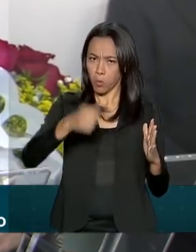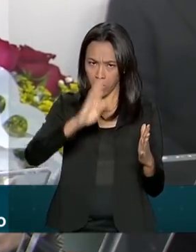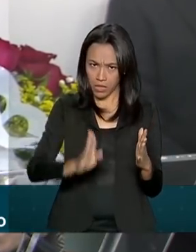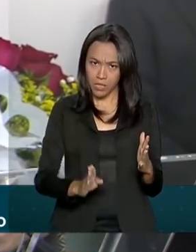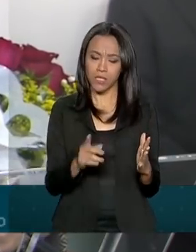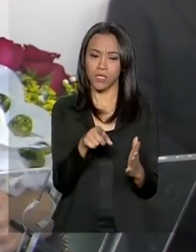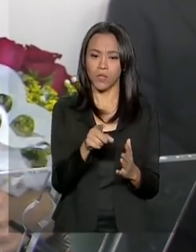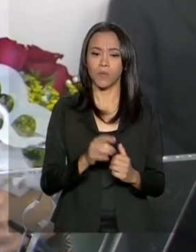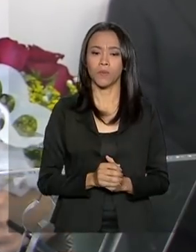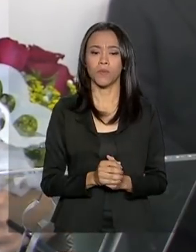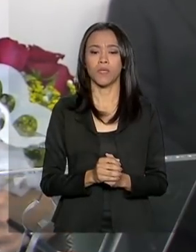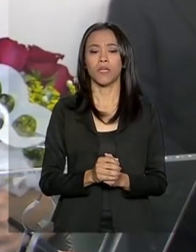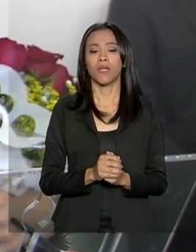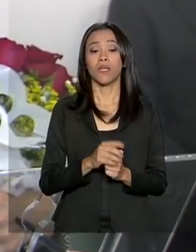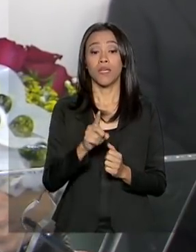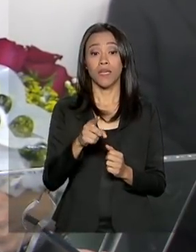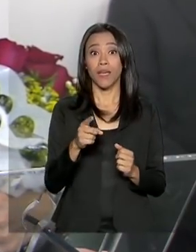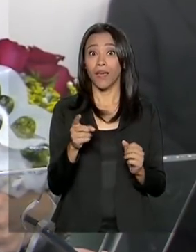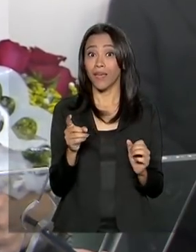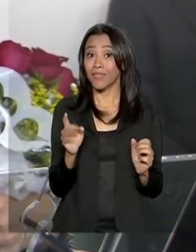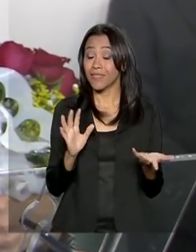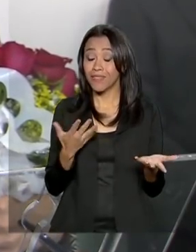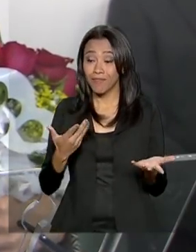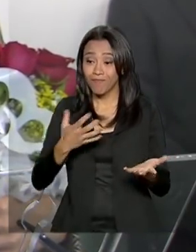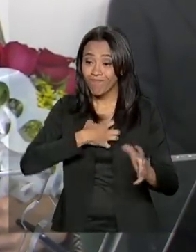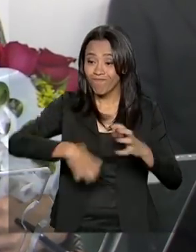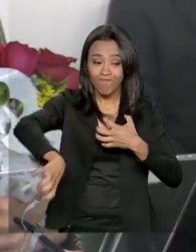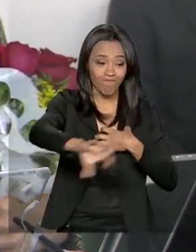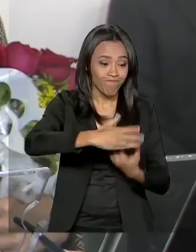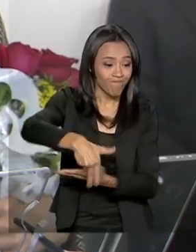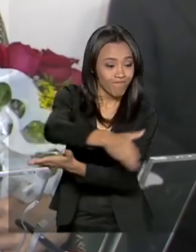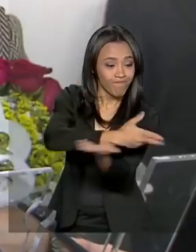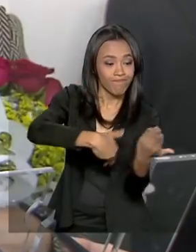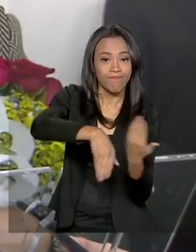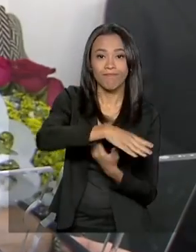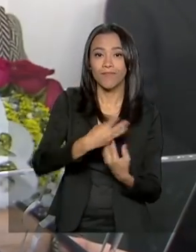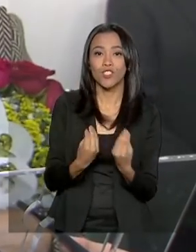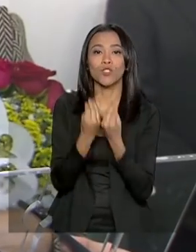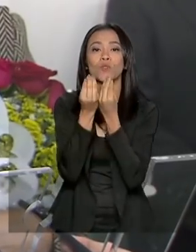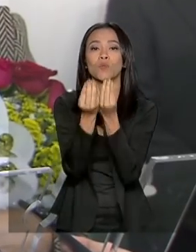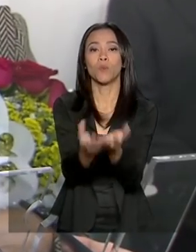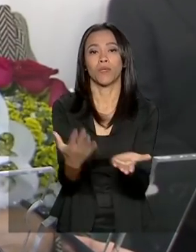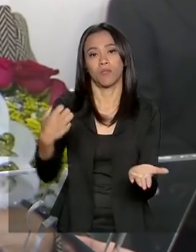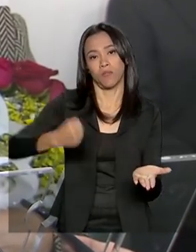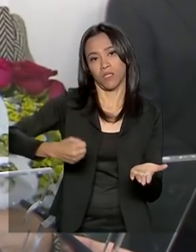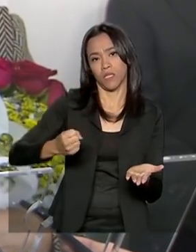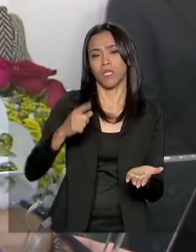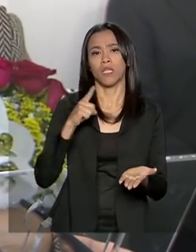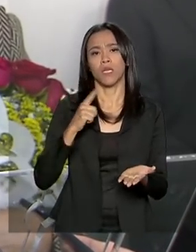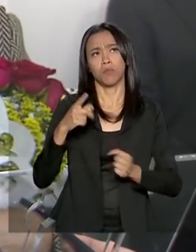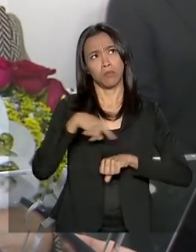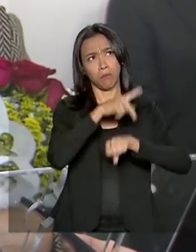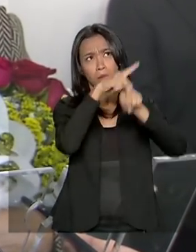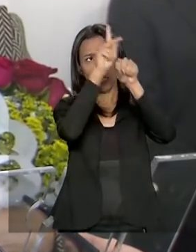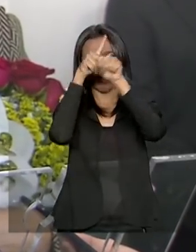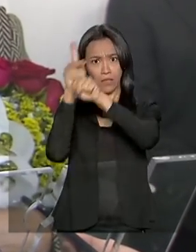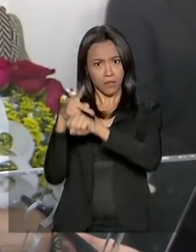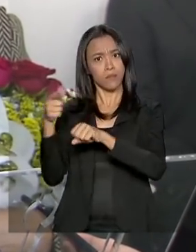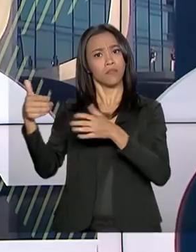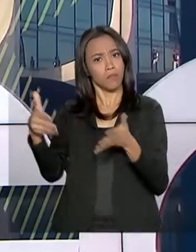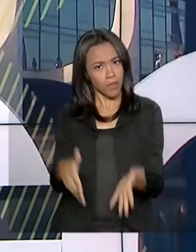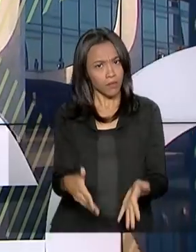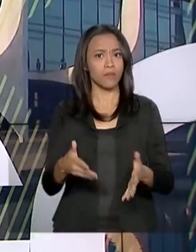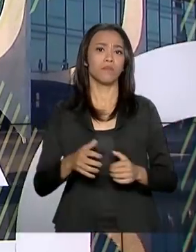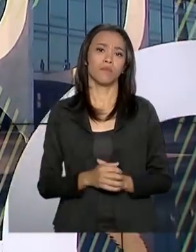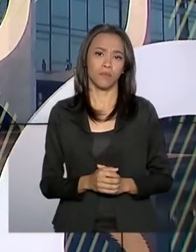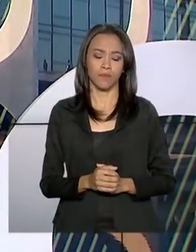tremenda corrente humana que é a Rede Brasileira de Banco de Leite Humano. E hoje a gente tem países, inclusive, do Oriente participando.